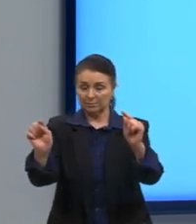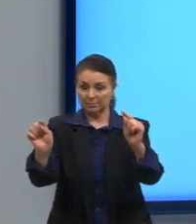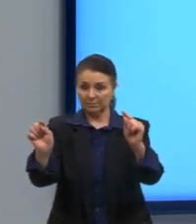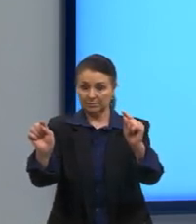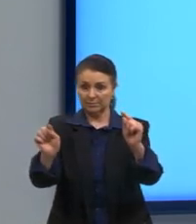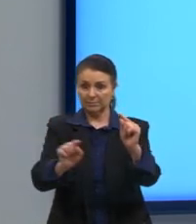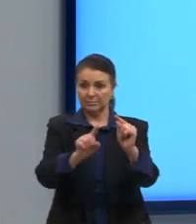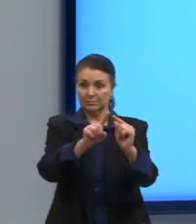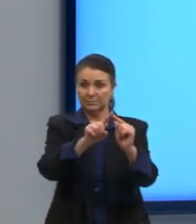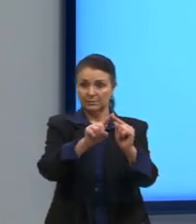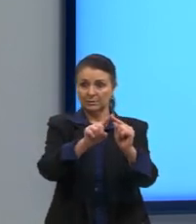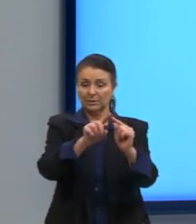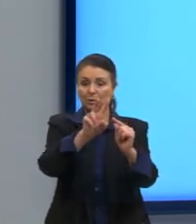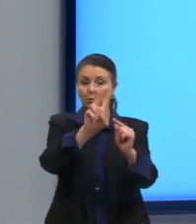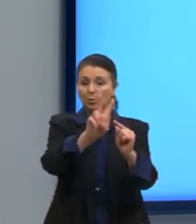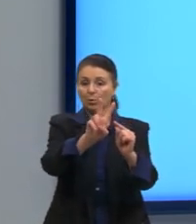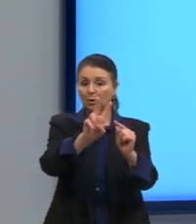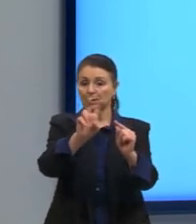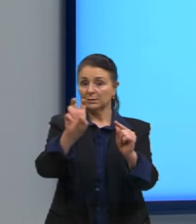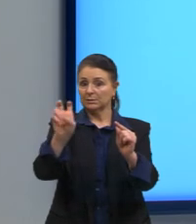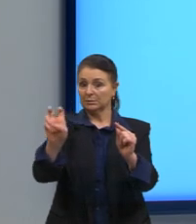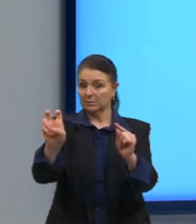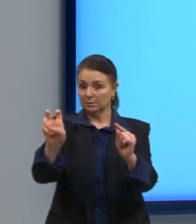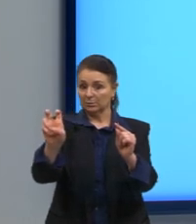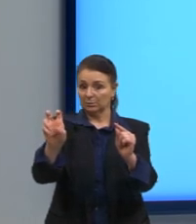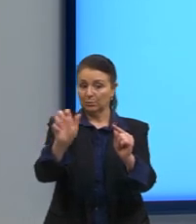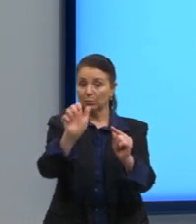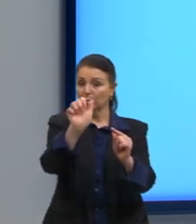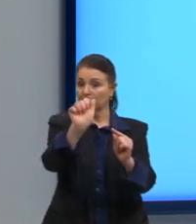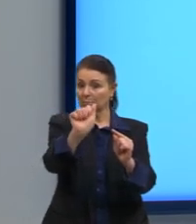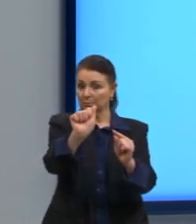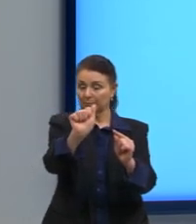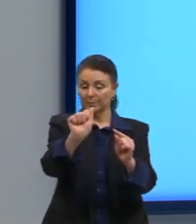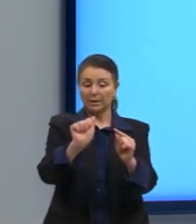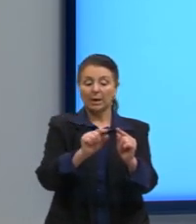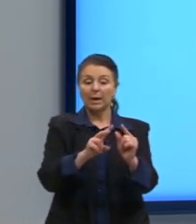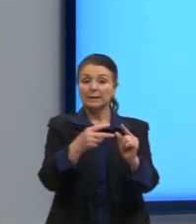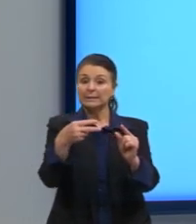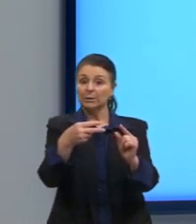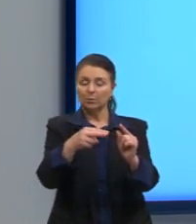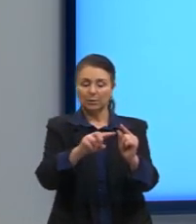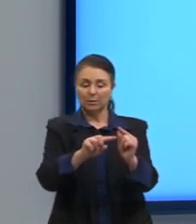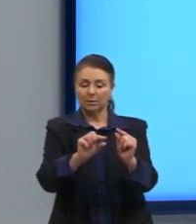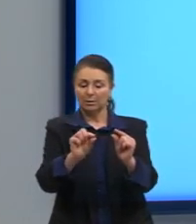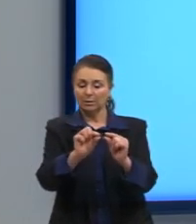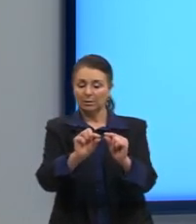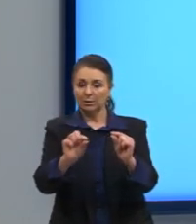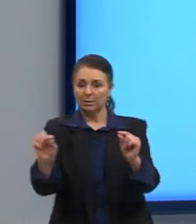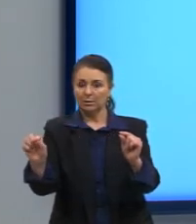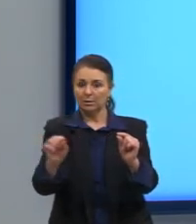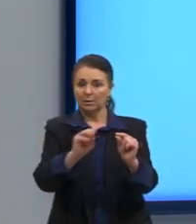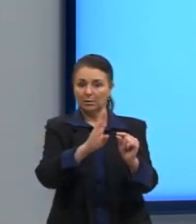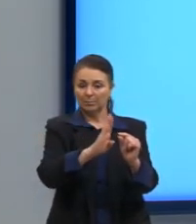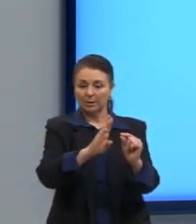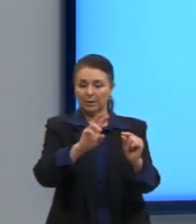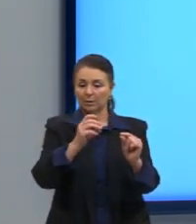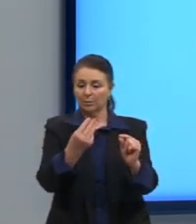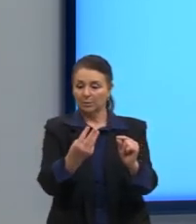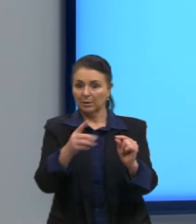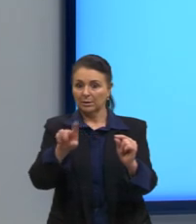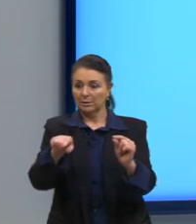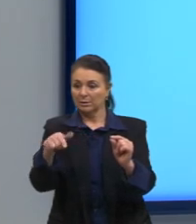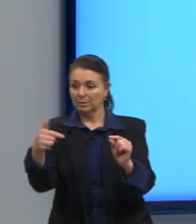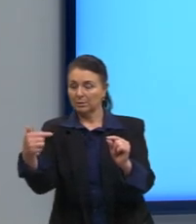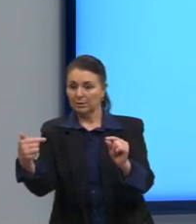ponto, que seria o 2 e 5 do ponto A. Na segunda linha, a coordenada do B, o 3 e o 7.